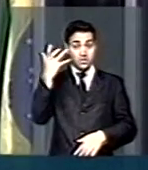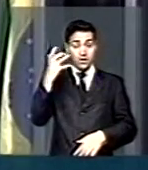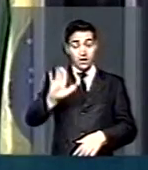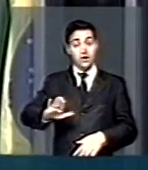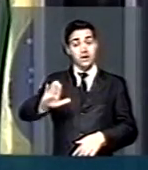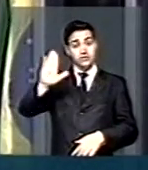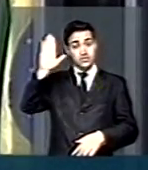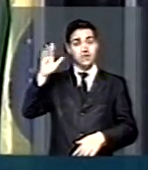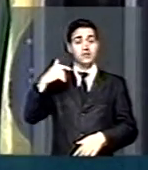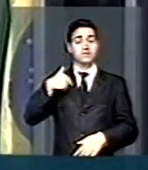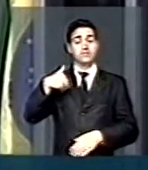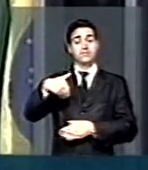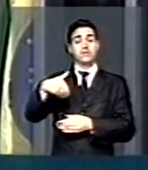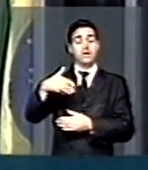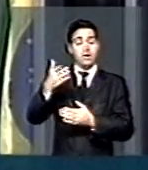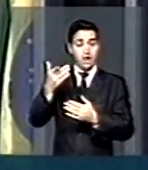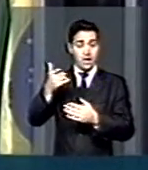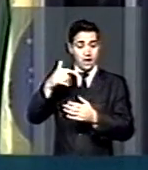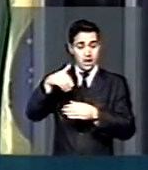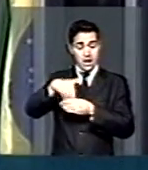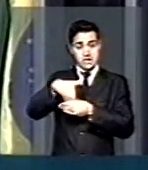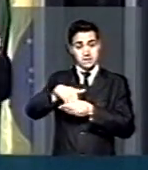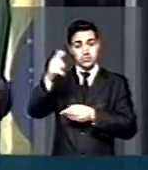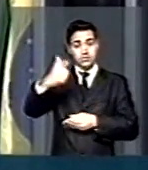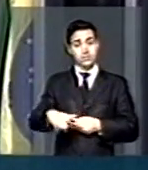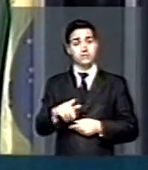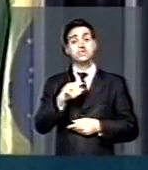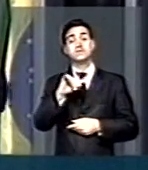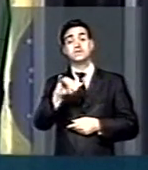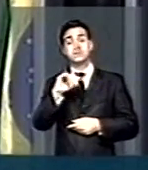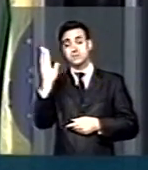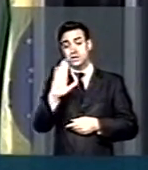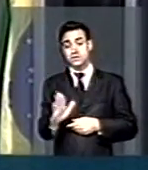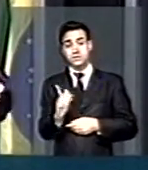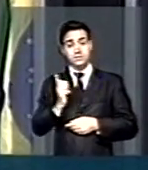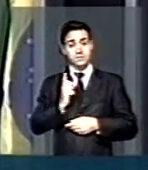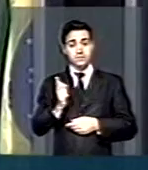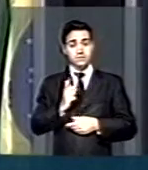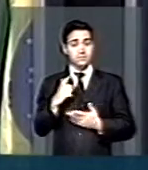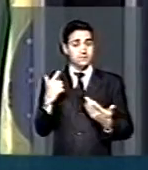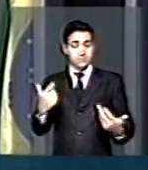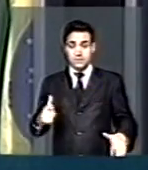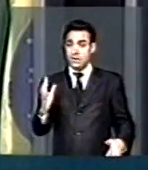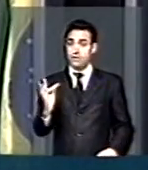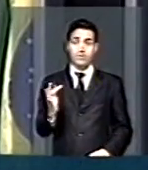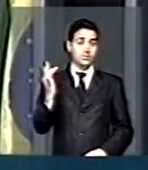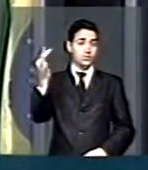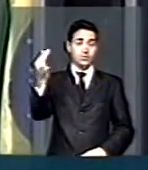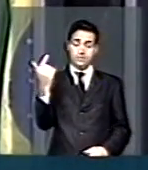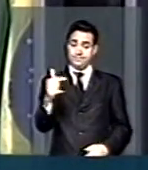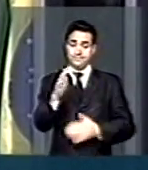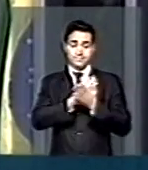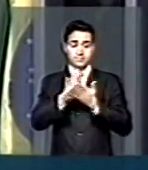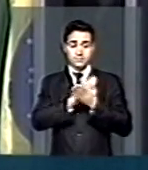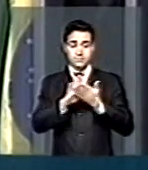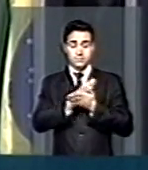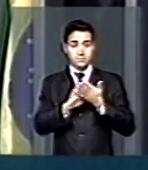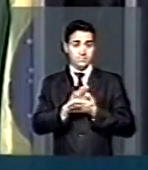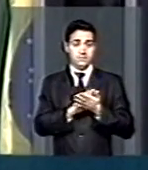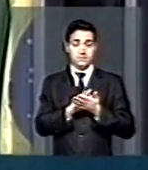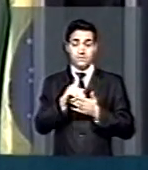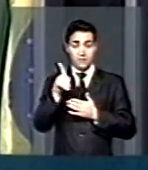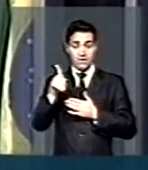candidatar à reeleição? Se o Brasil está, literalmente, sem rumo, sem direção, sob o seu